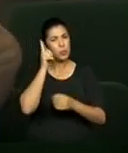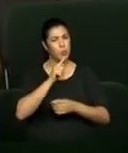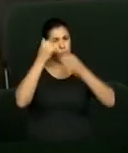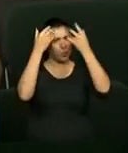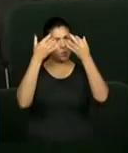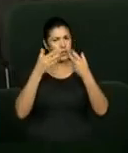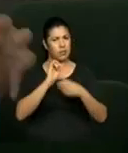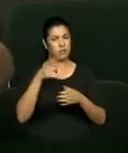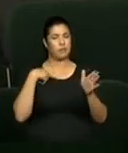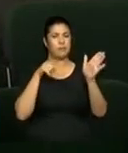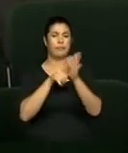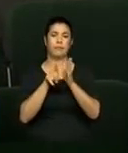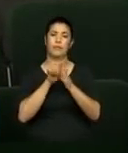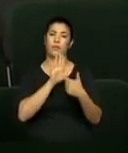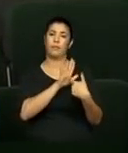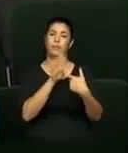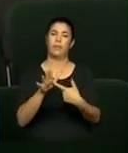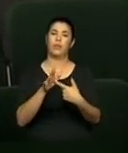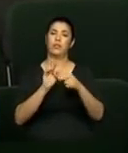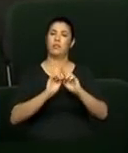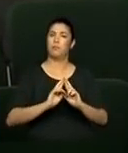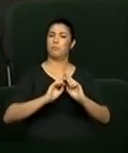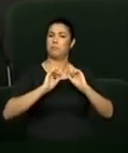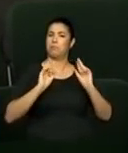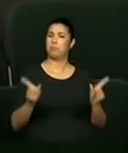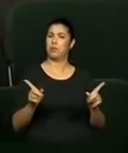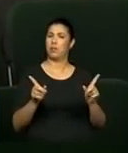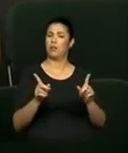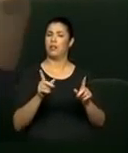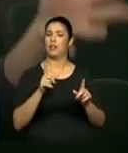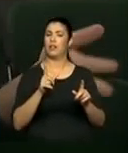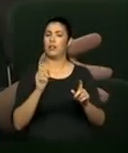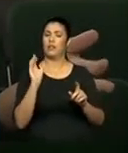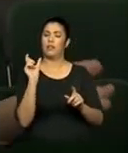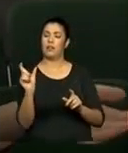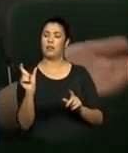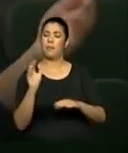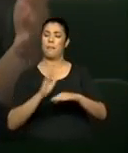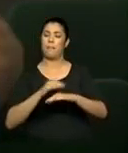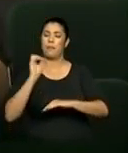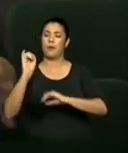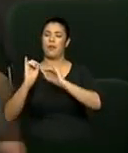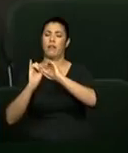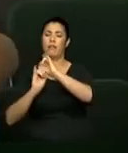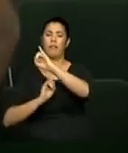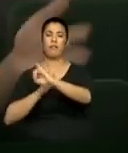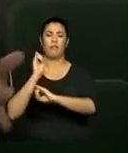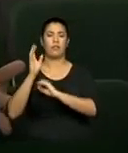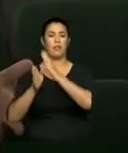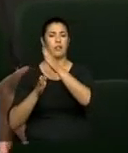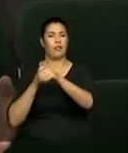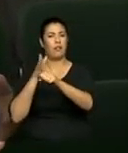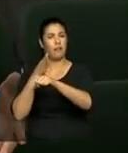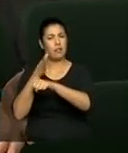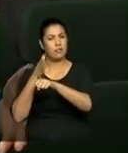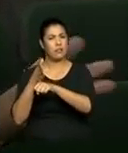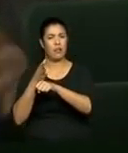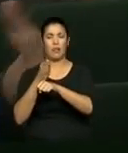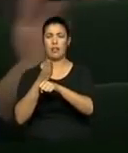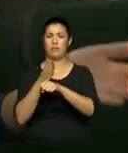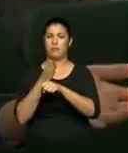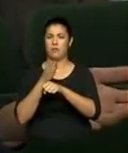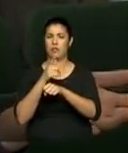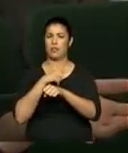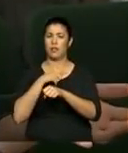se a pesquisa identificou o motivo dessa contradição entre o maior acesso à internet, mas as pessoas ainda não confiarem na